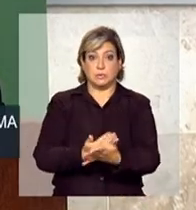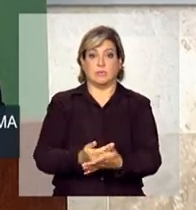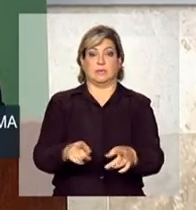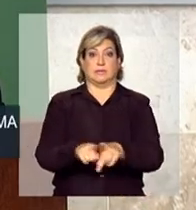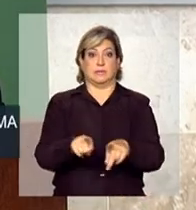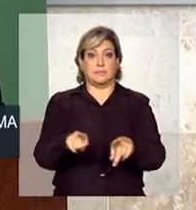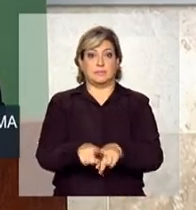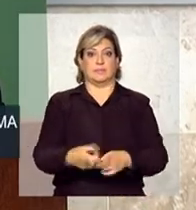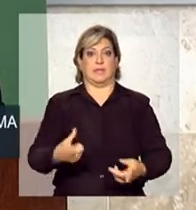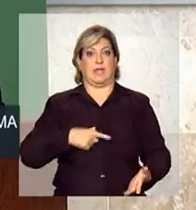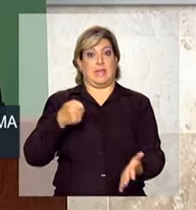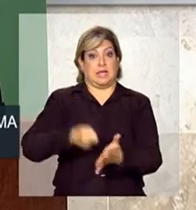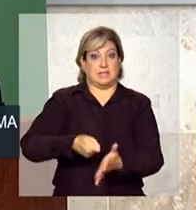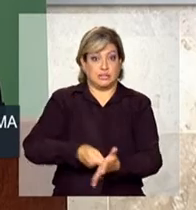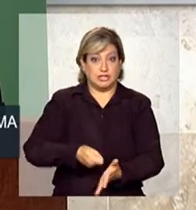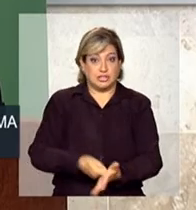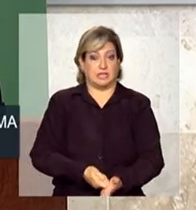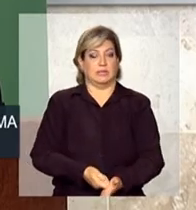em exigências